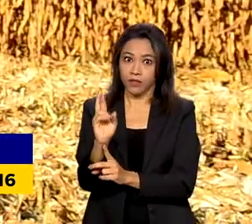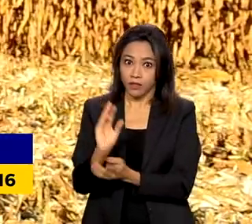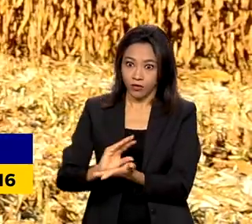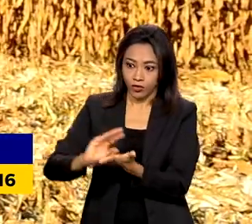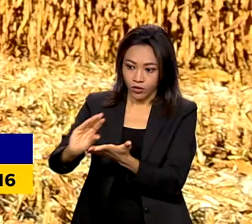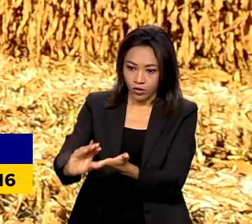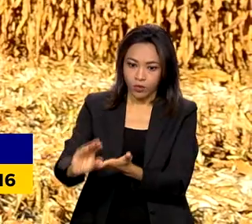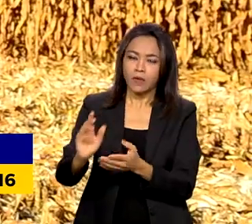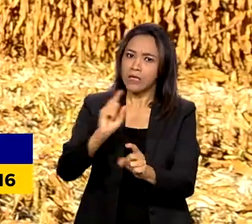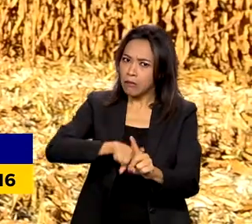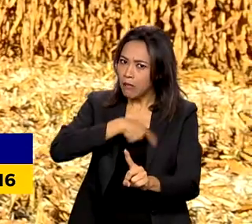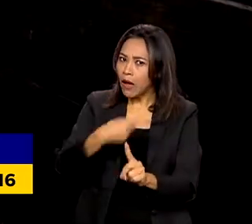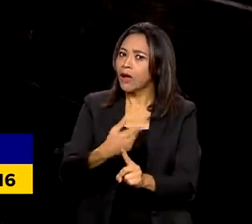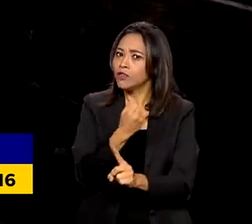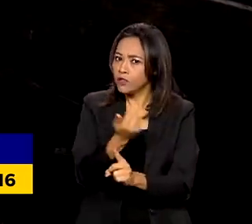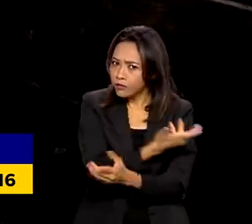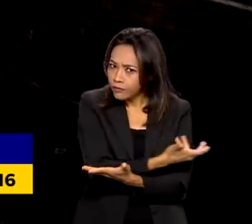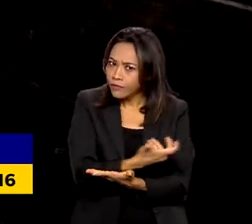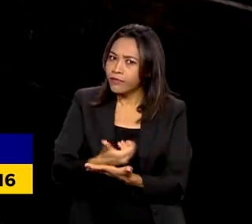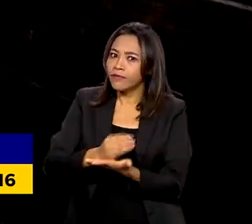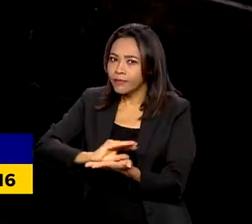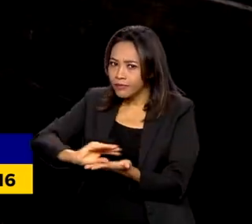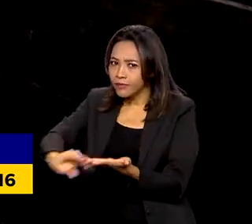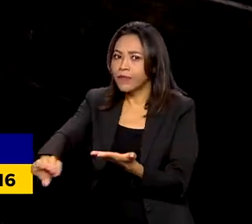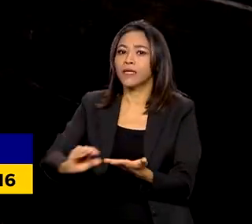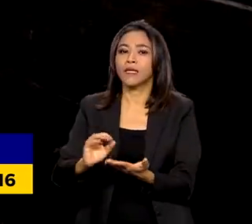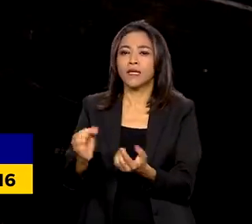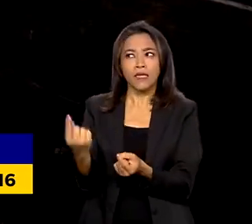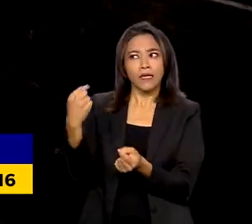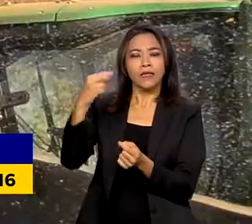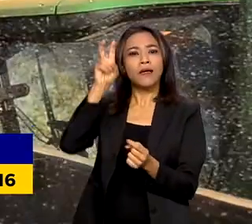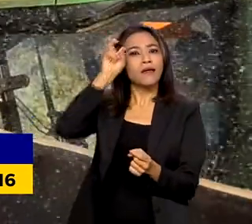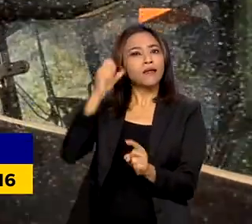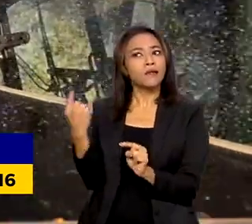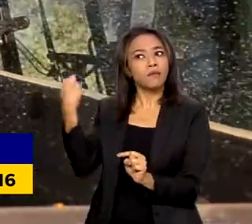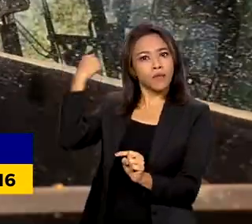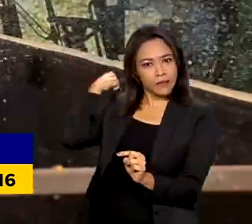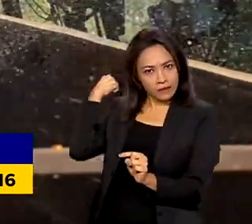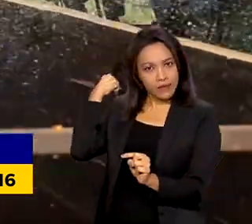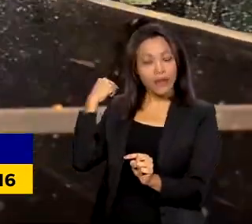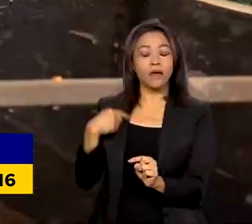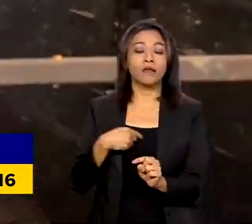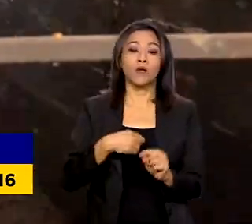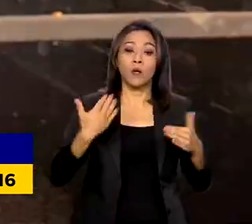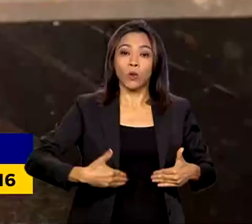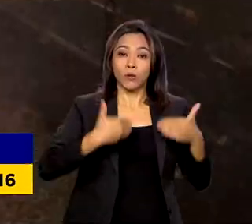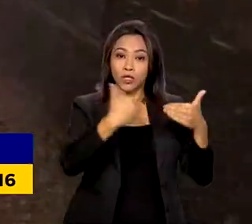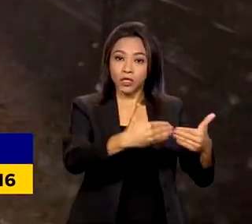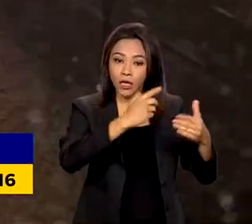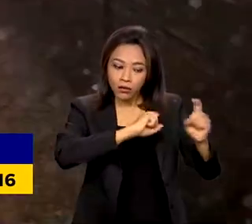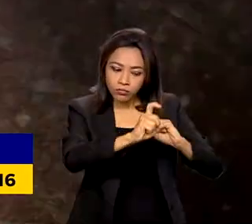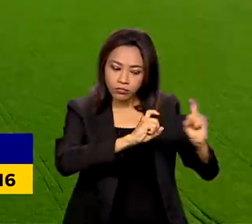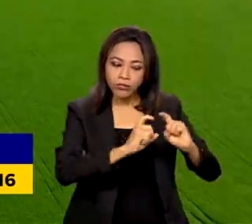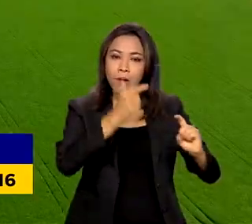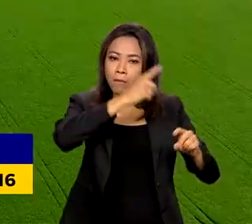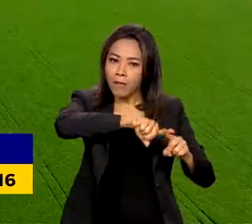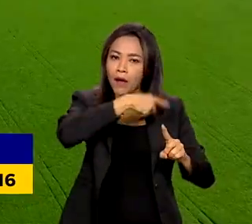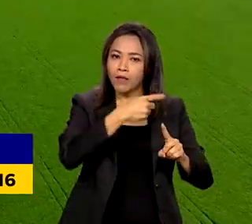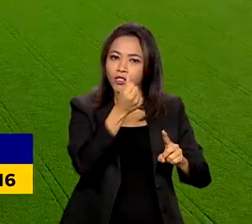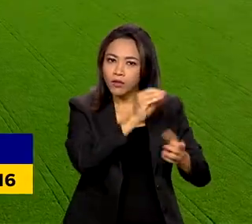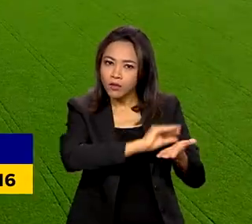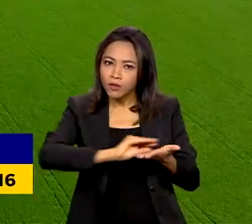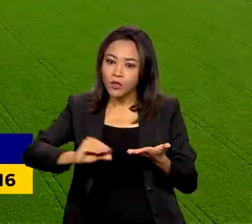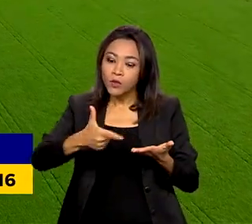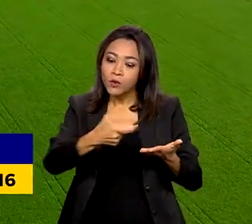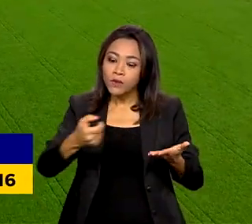mais recursos estão chegando. Na quinta-feira passada, o Ministério do Planejamento destinou mais 200